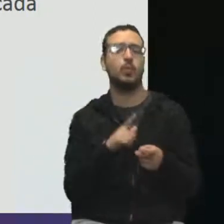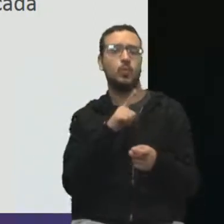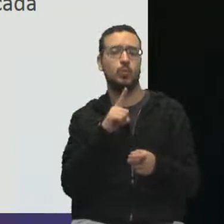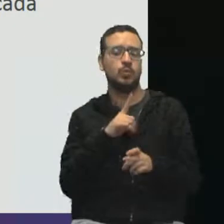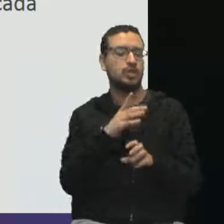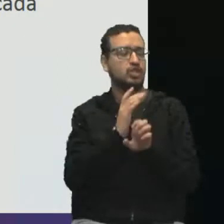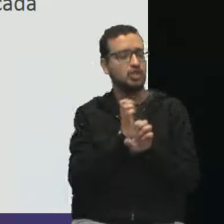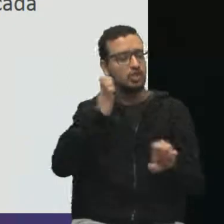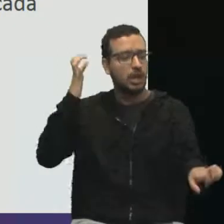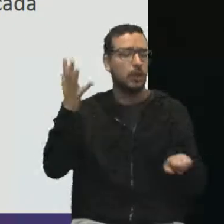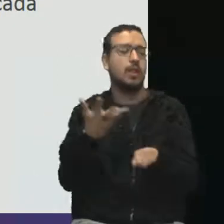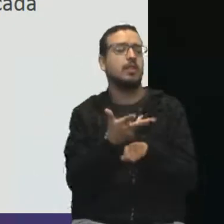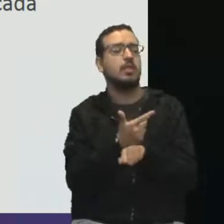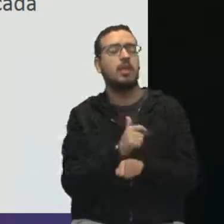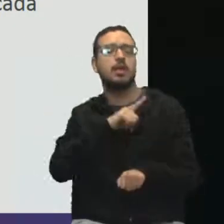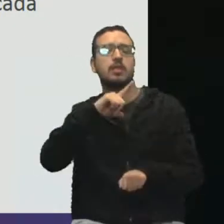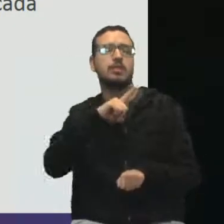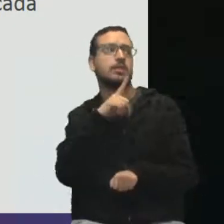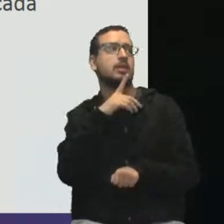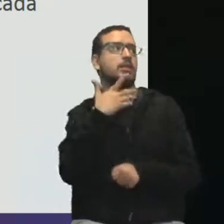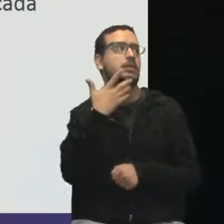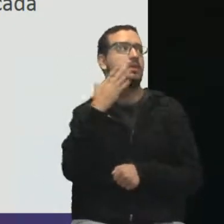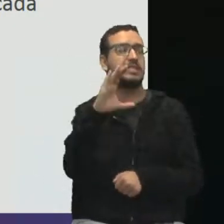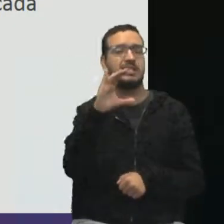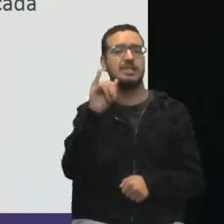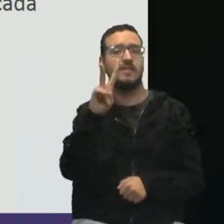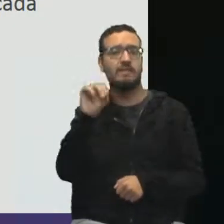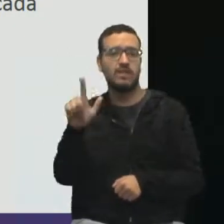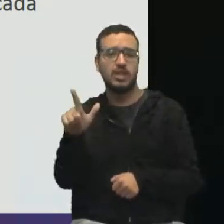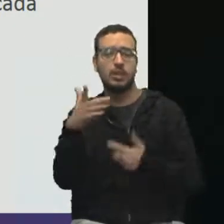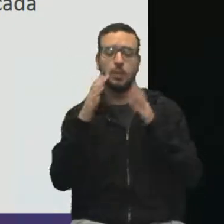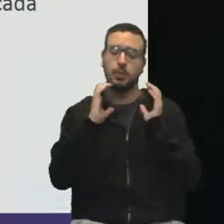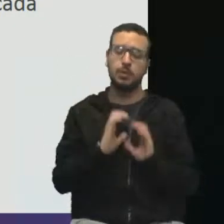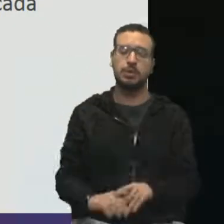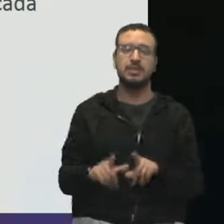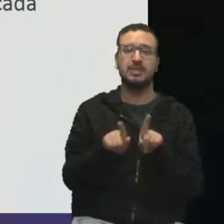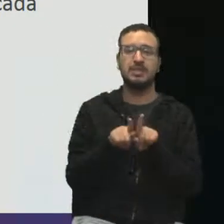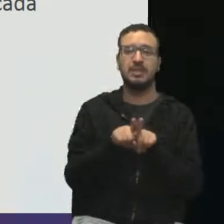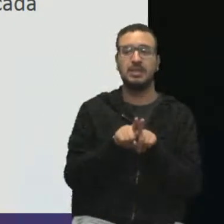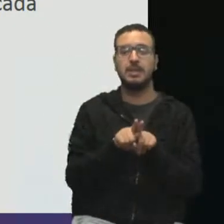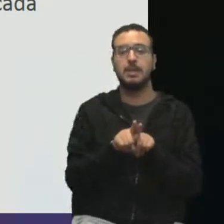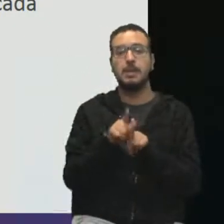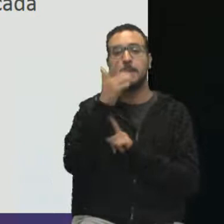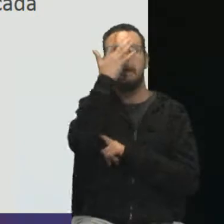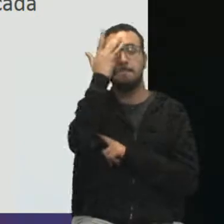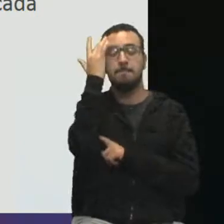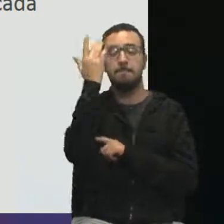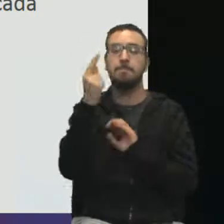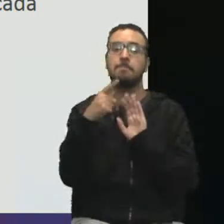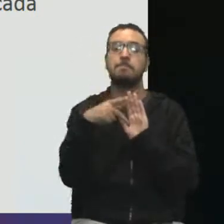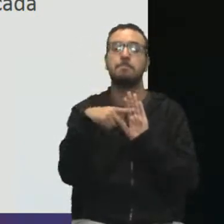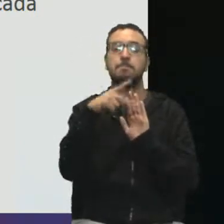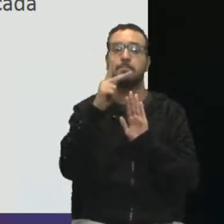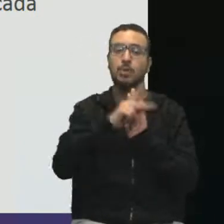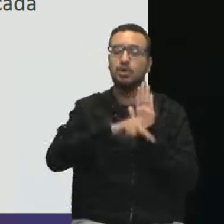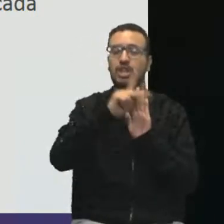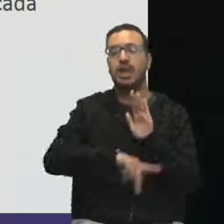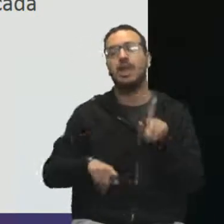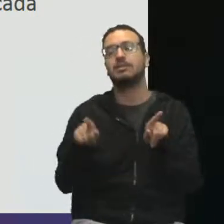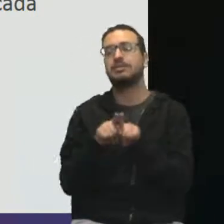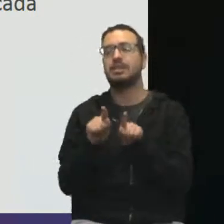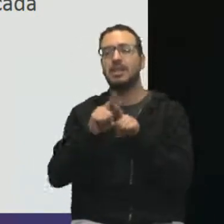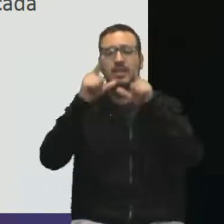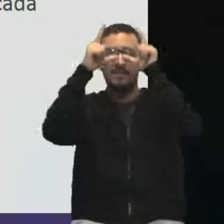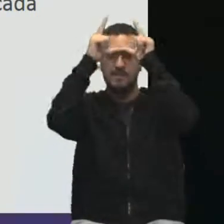de qualidade, nós temos engenheiros civis, nós temos o pessoal do time de projeto, nós temos jardineiros, temos a